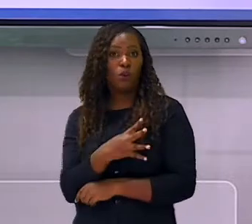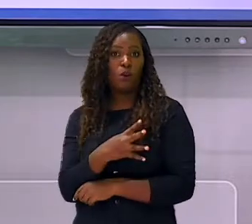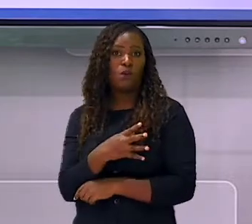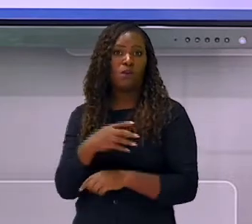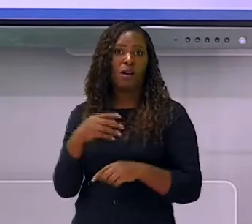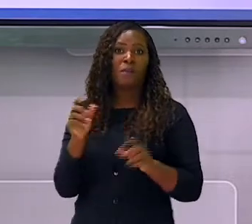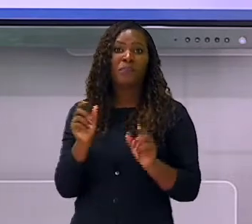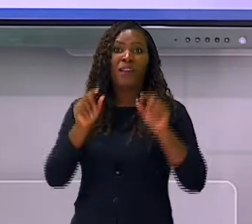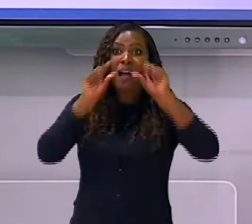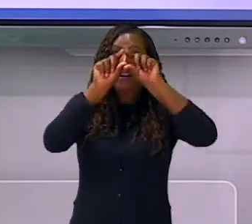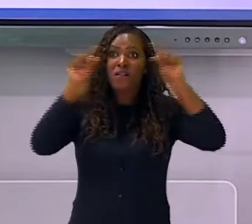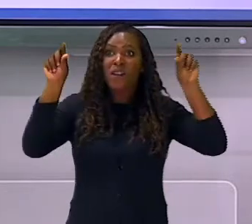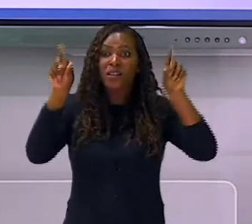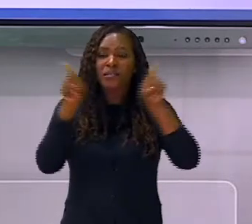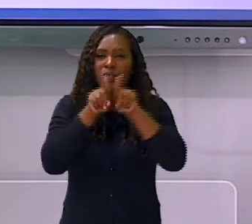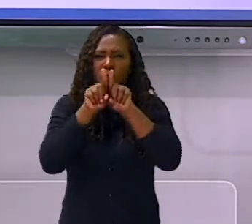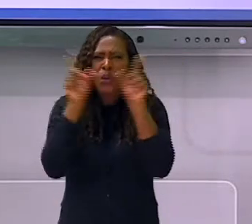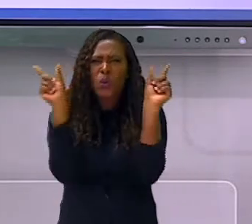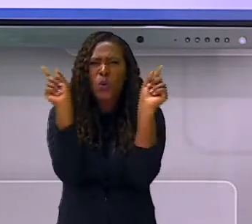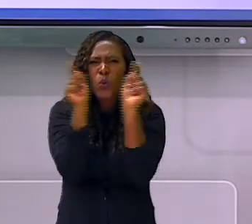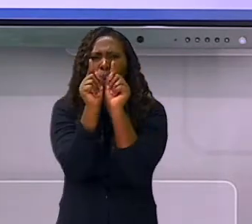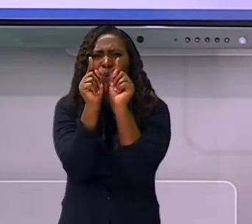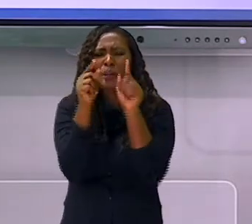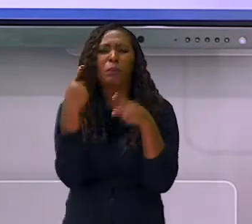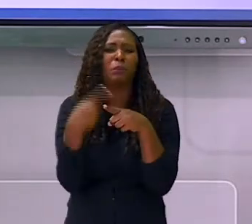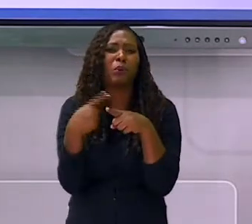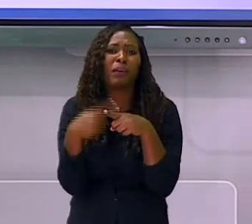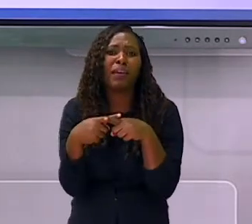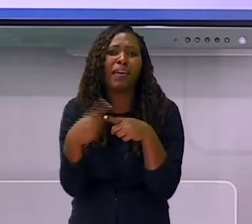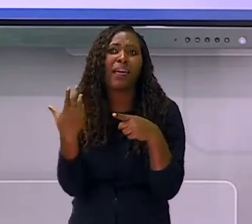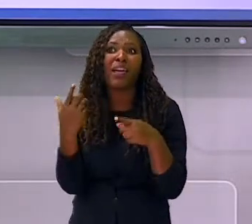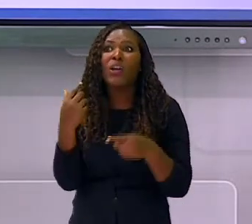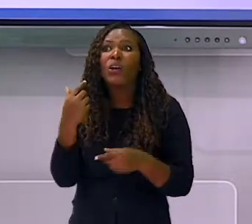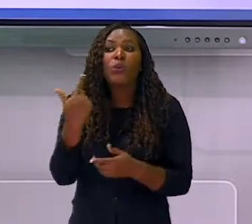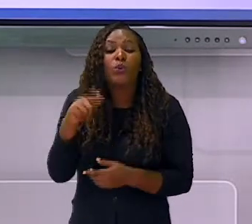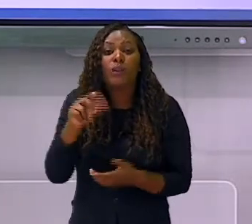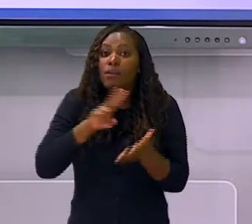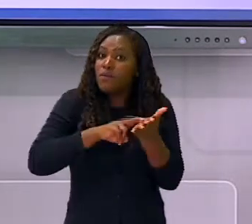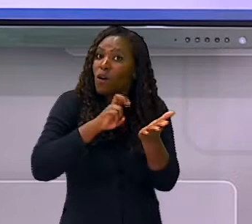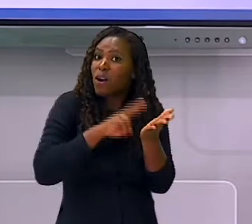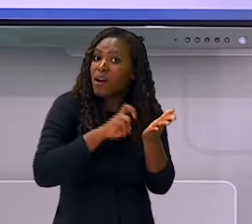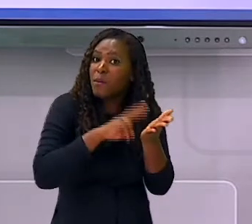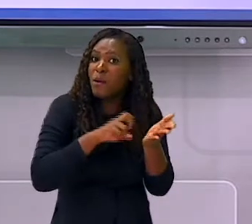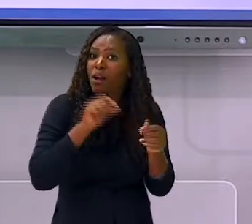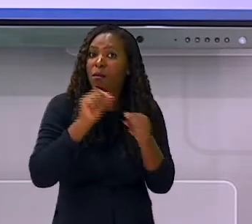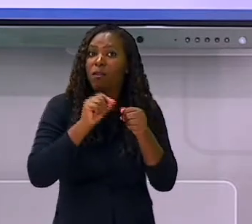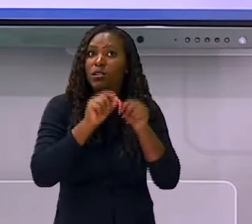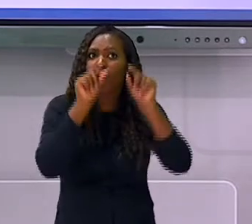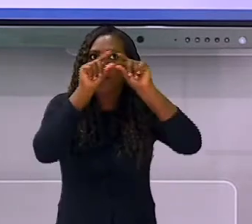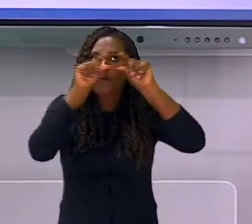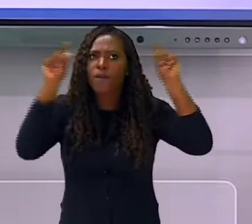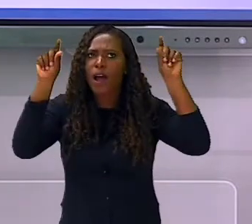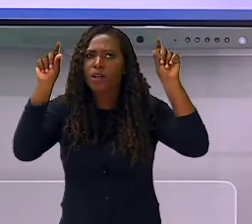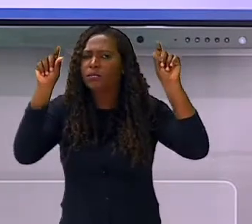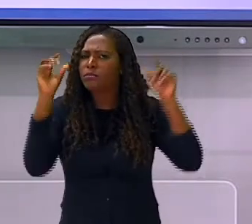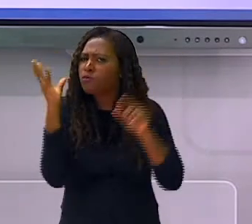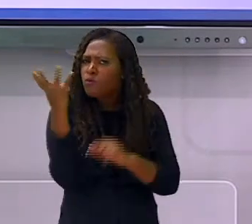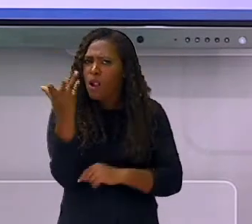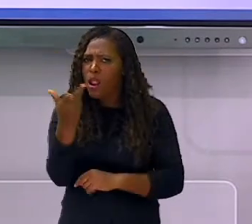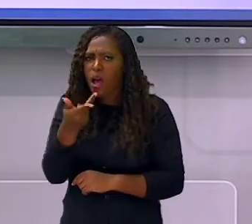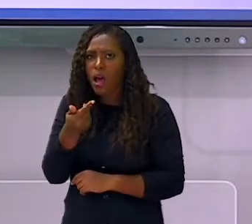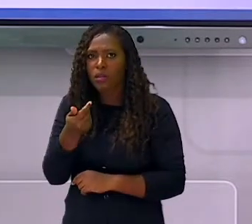tem repertório para compor uma frase maior e vão ter, por exemplo, dificuldade na realização de tarefas de consciência